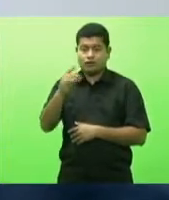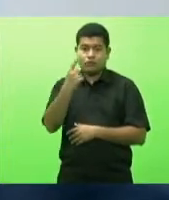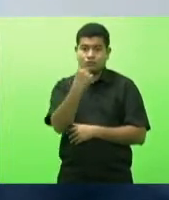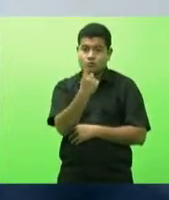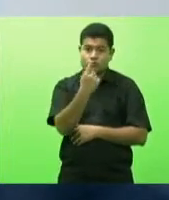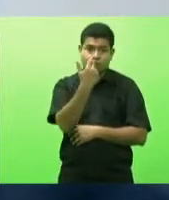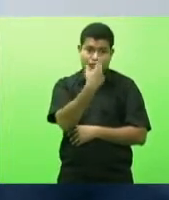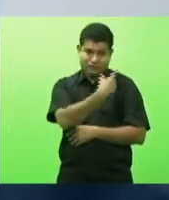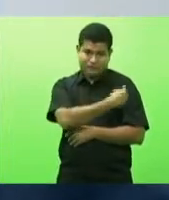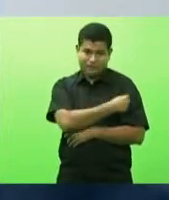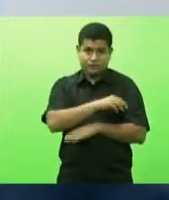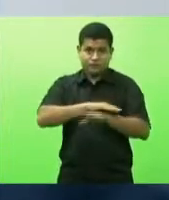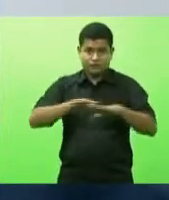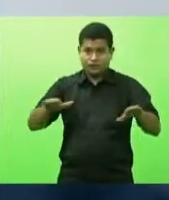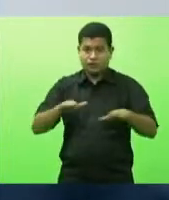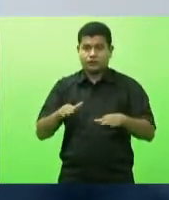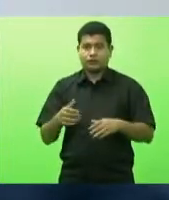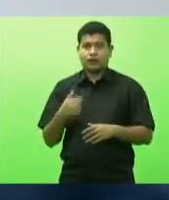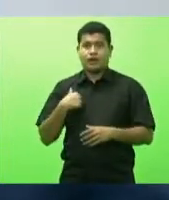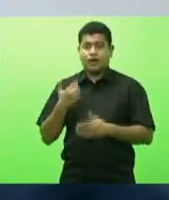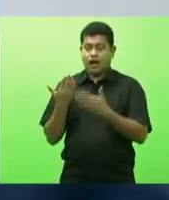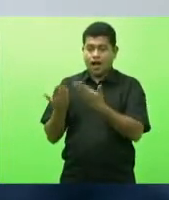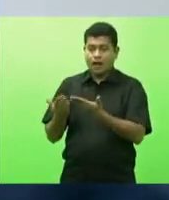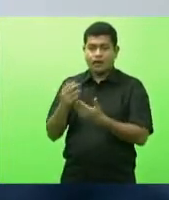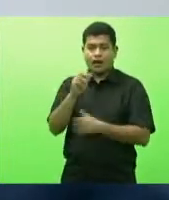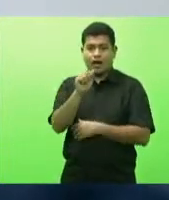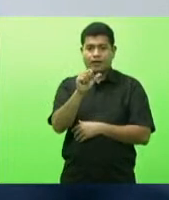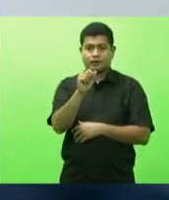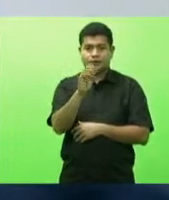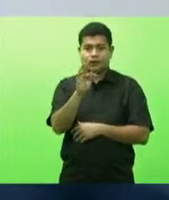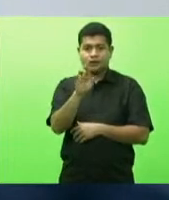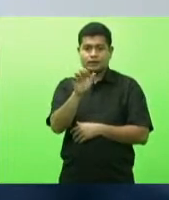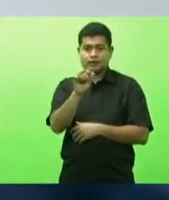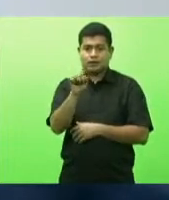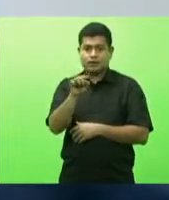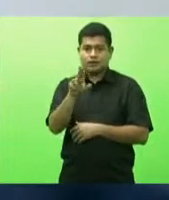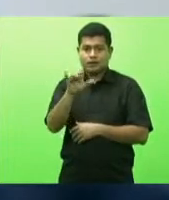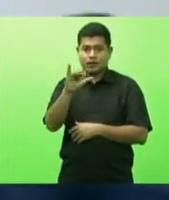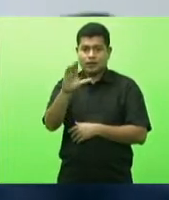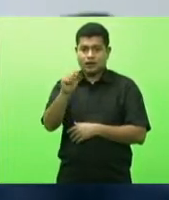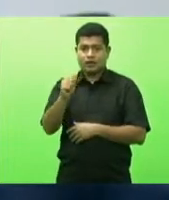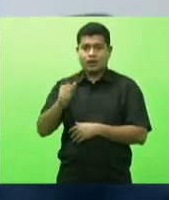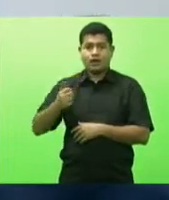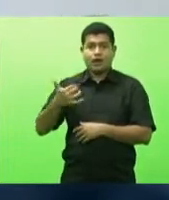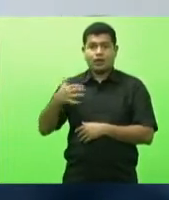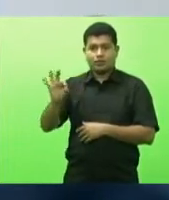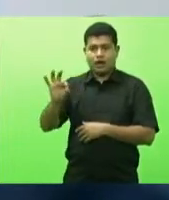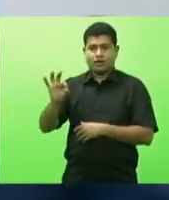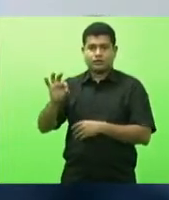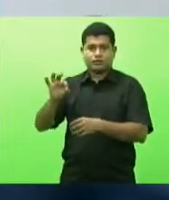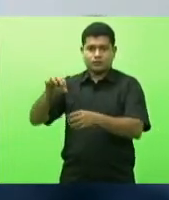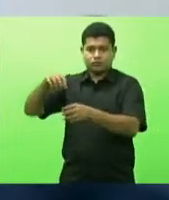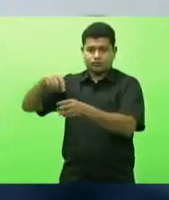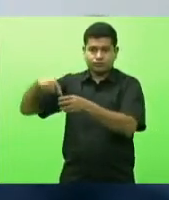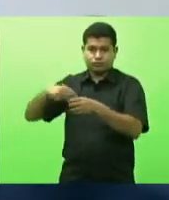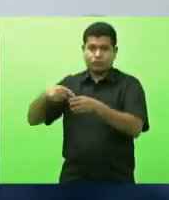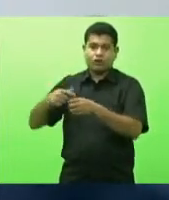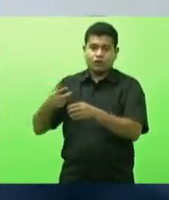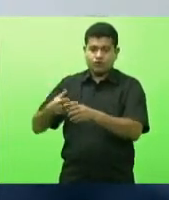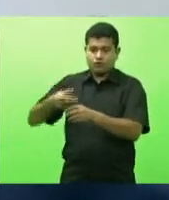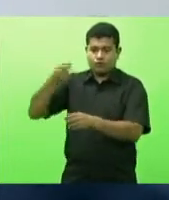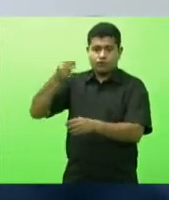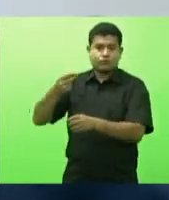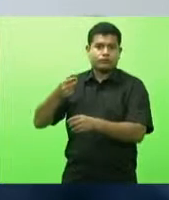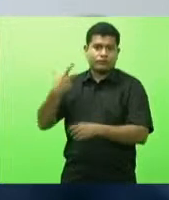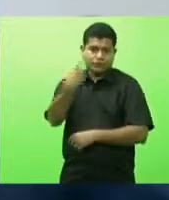são 10 dentro do frasco então os quantitativos eles são determinados pelos municípios mas eu concordo com o senhor deputado Sareta que a gente tem sim